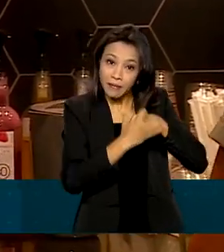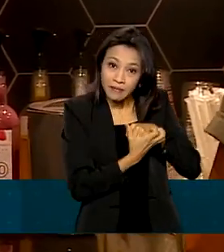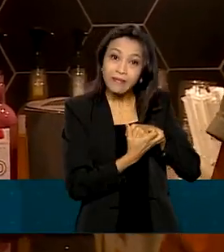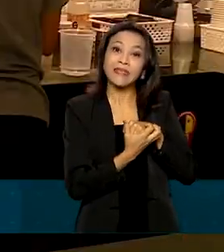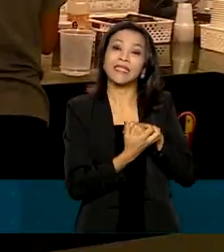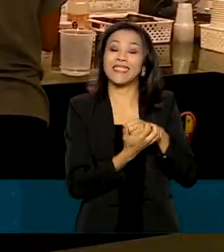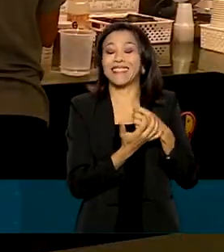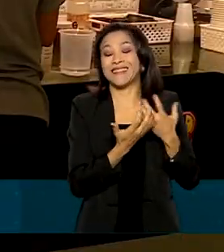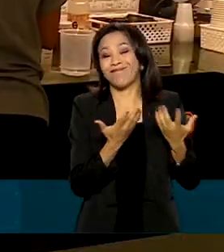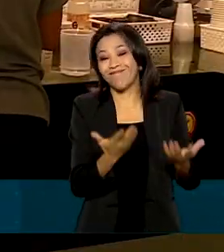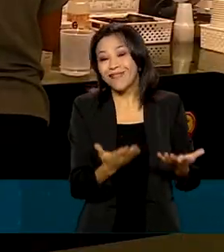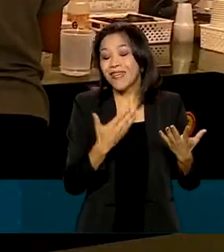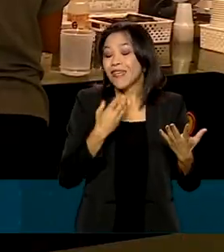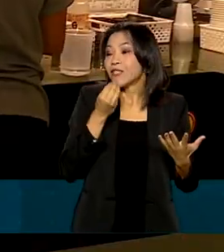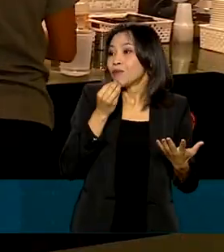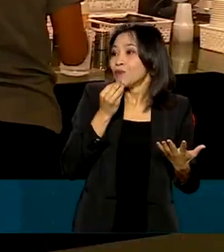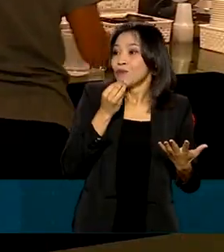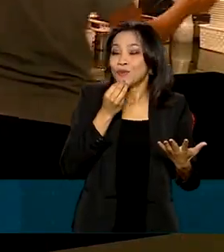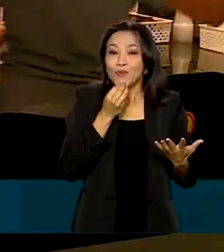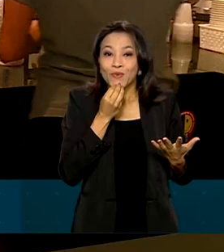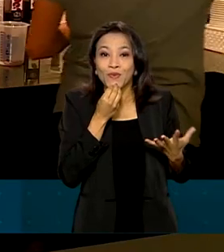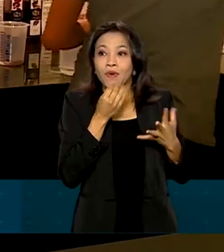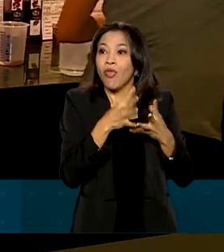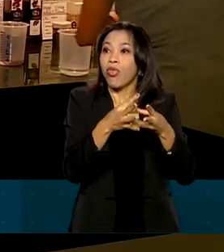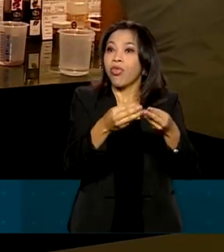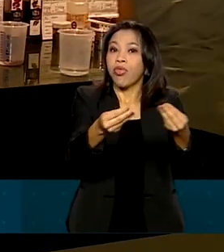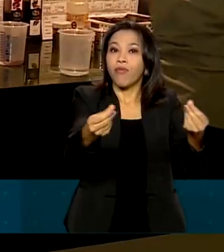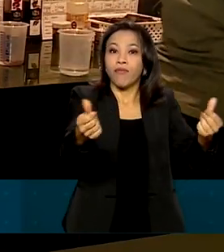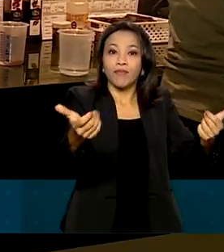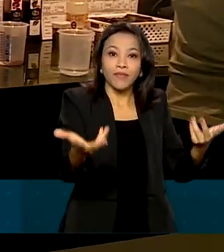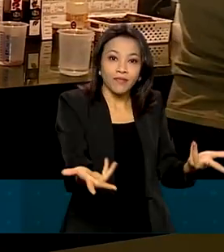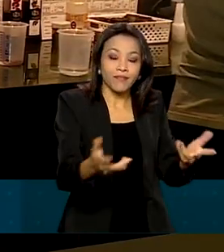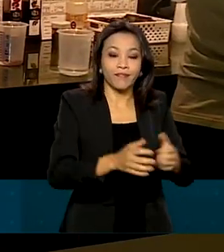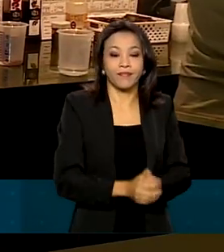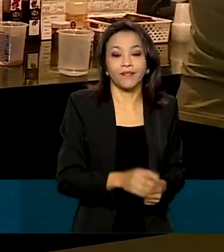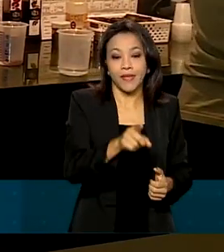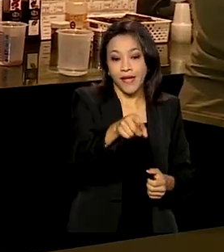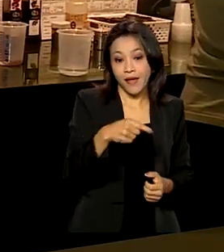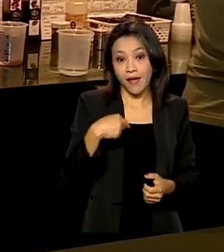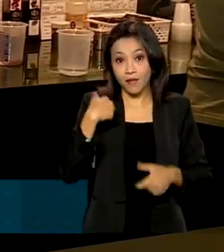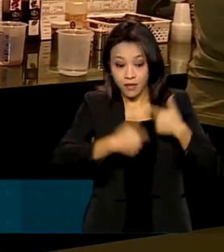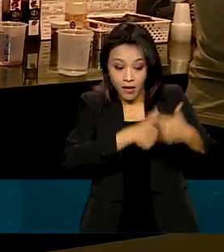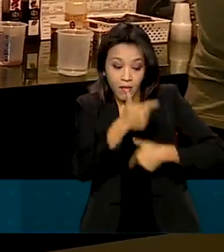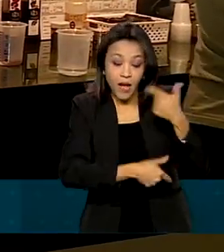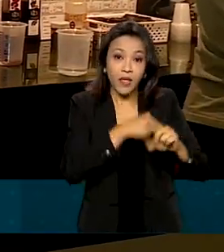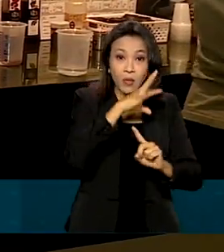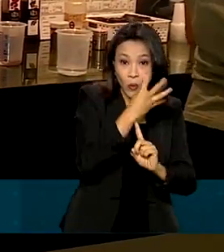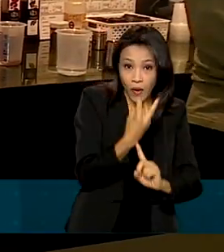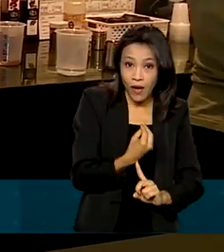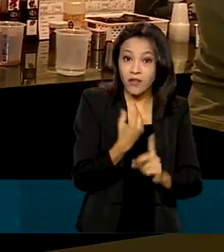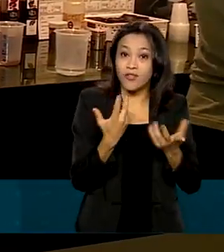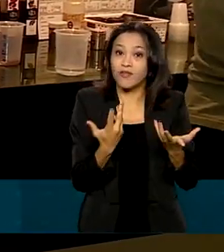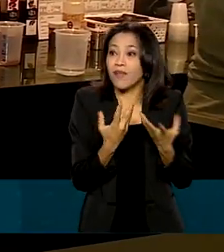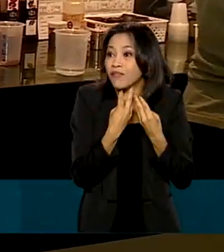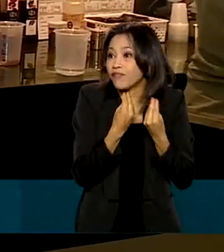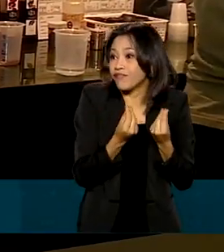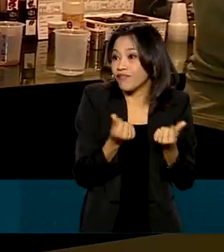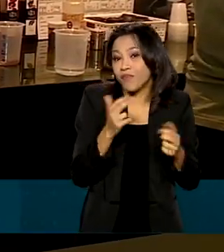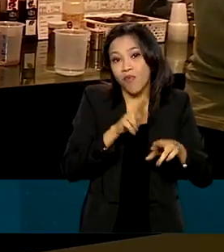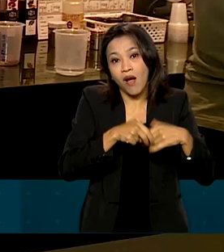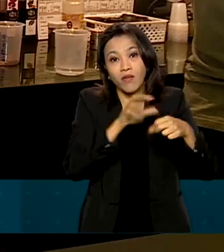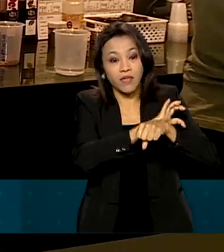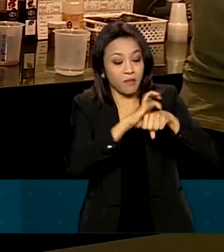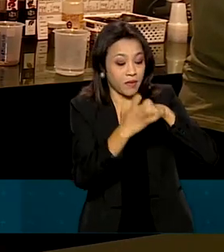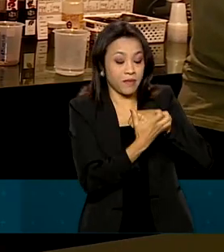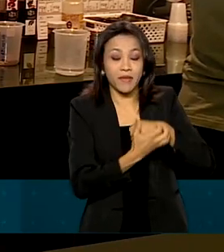-19, as oportunidades desapareceram. Tudo que é trabalho com arte, eu estou me enfiando, estou conseguindo uma grana. Só que devido à pandemia, ficou